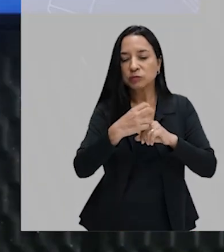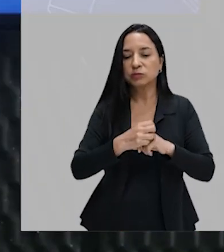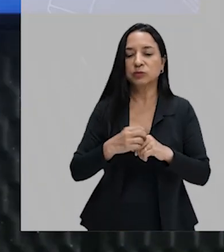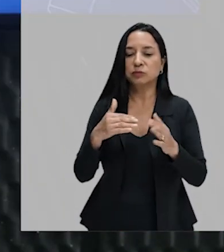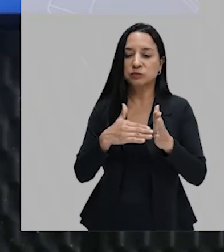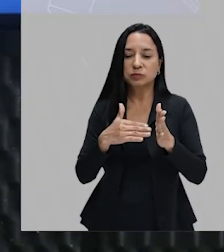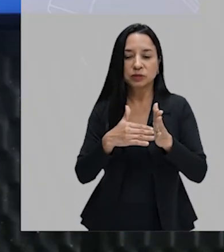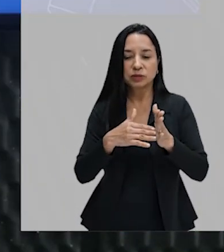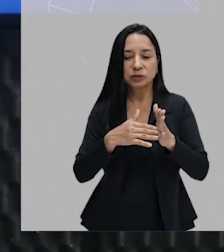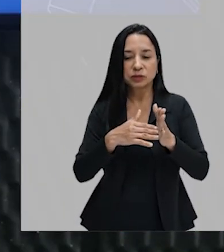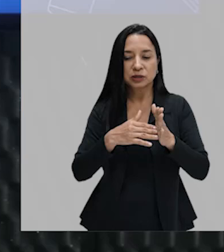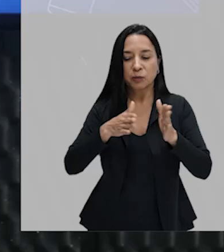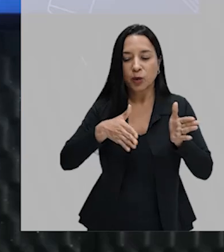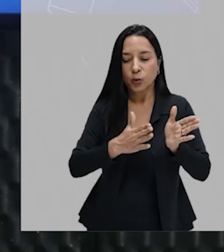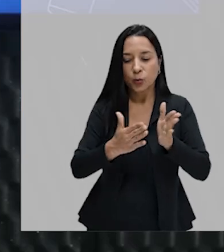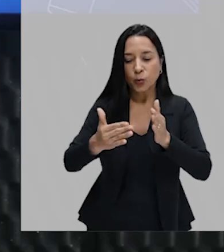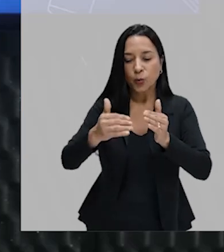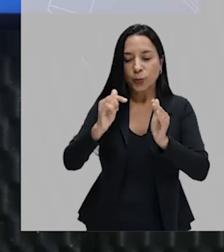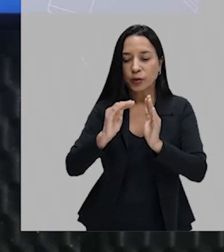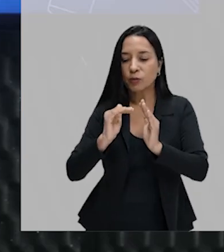a estar tingido de vermelho.